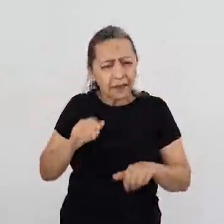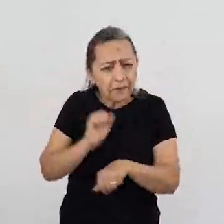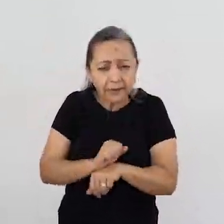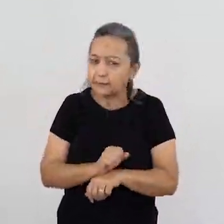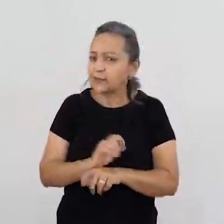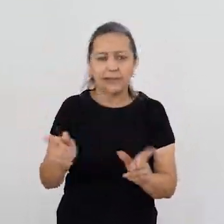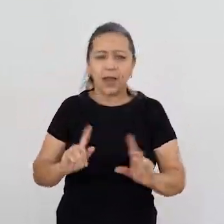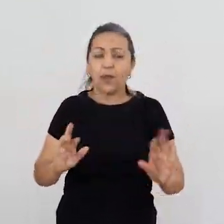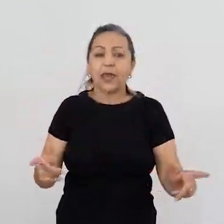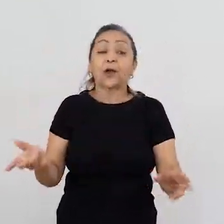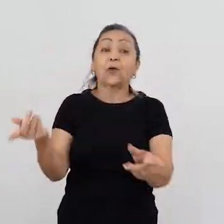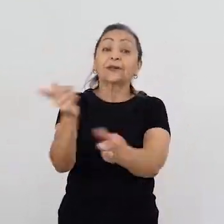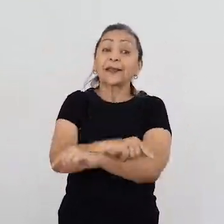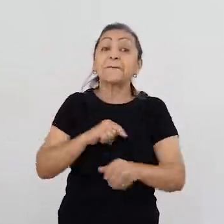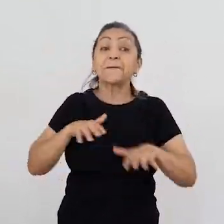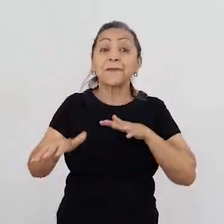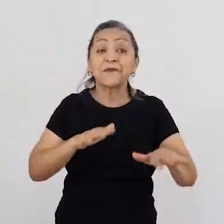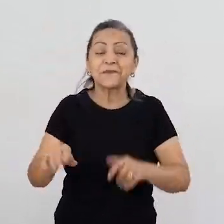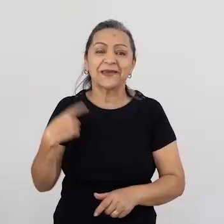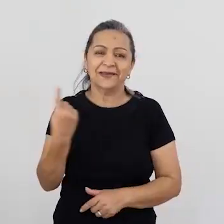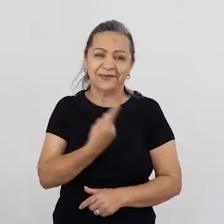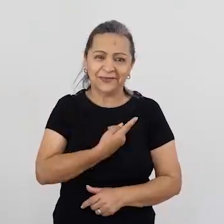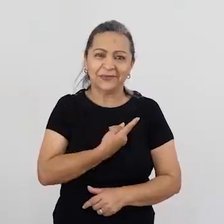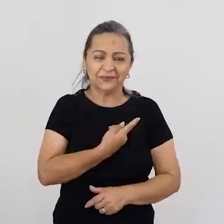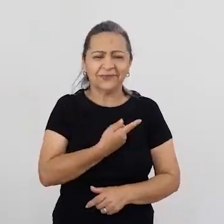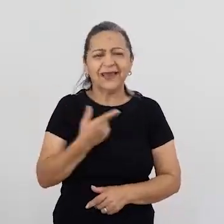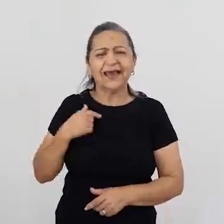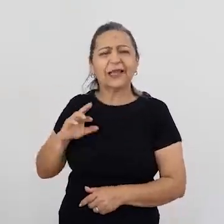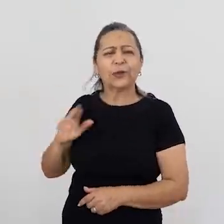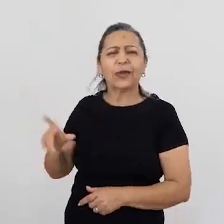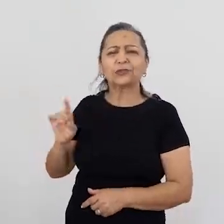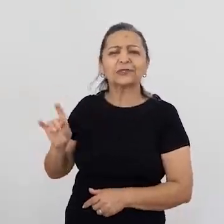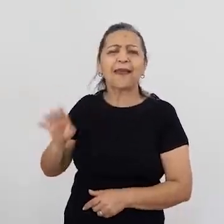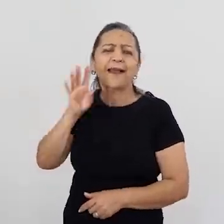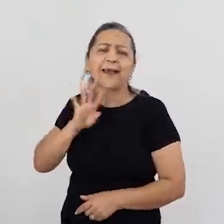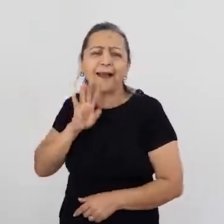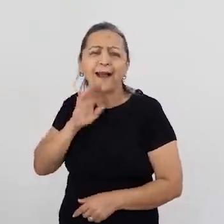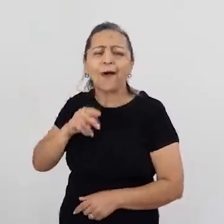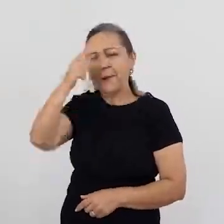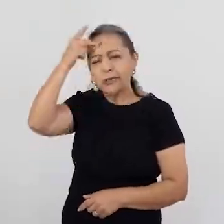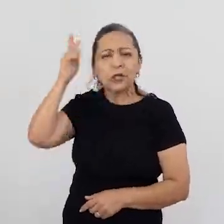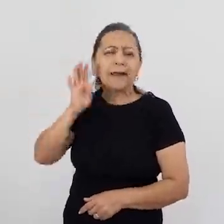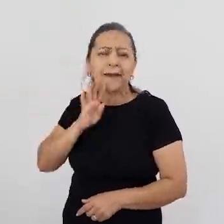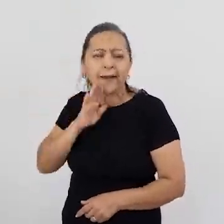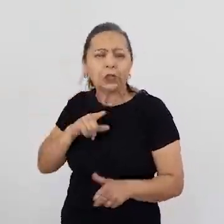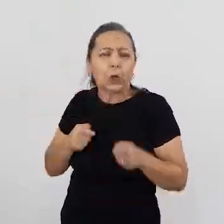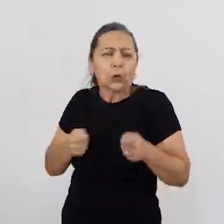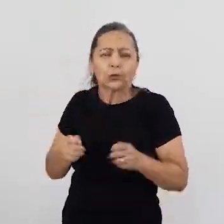parada, não, ao contrário. Paz é movimento para nós, né? E não é só ser legal, paciente,